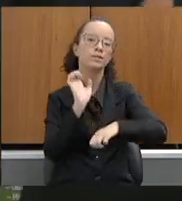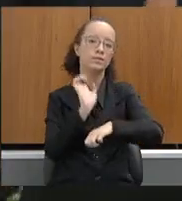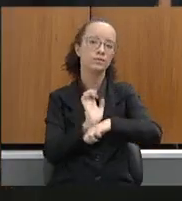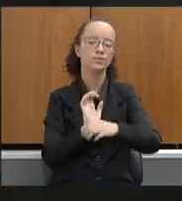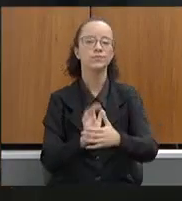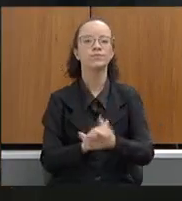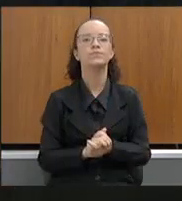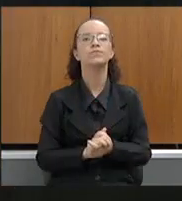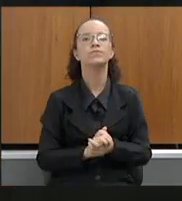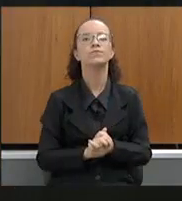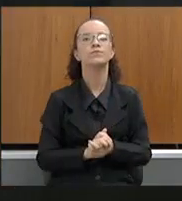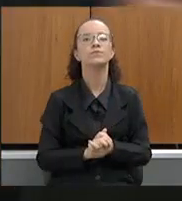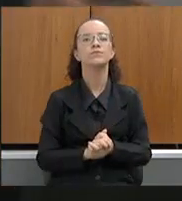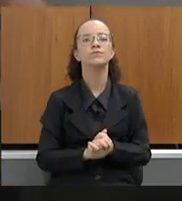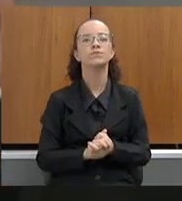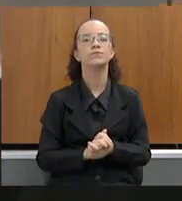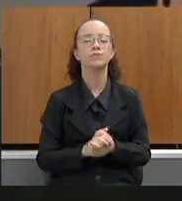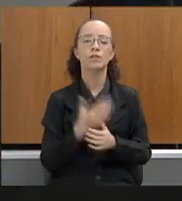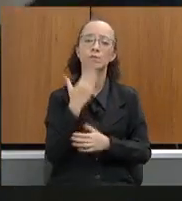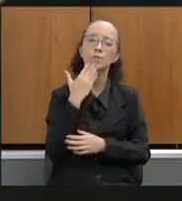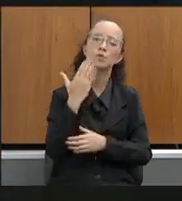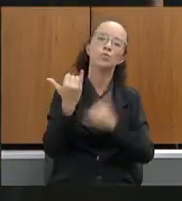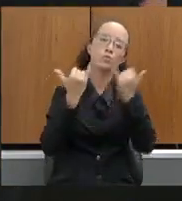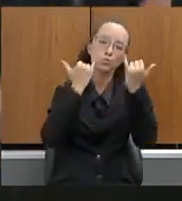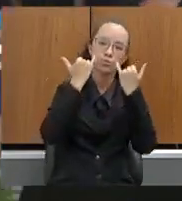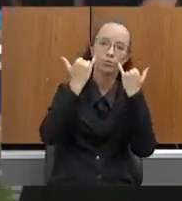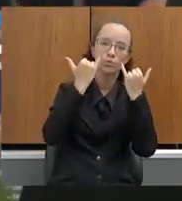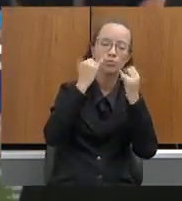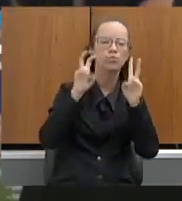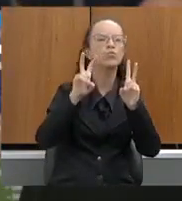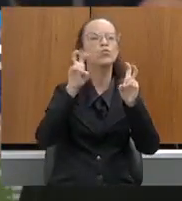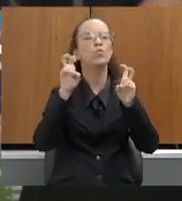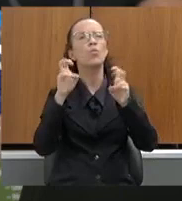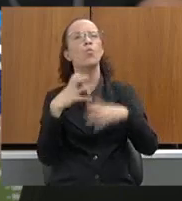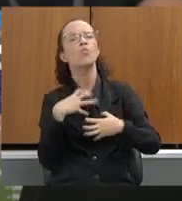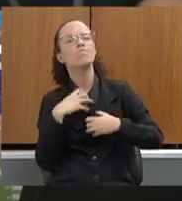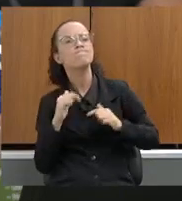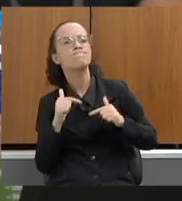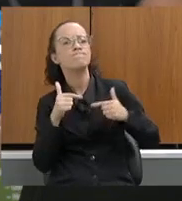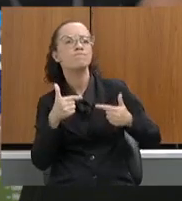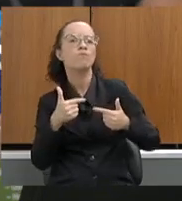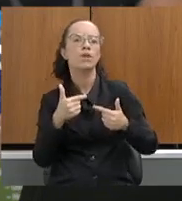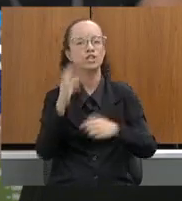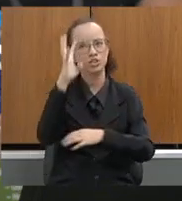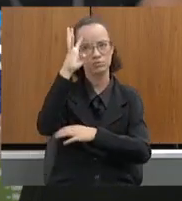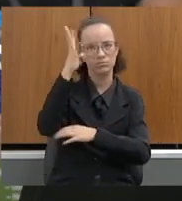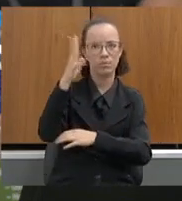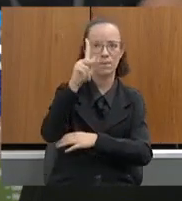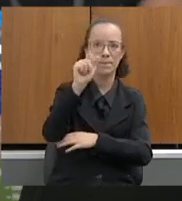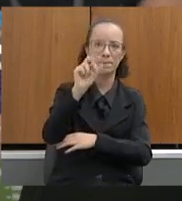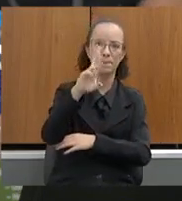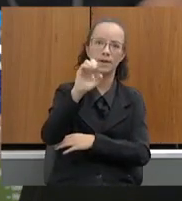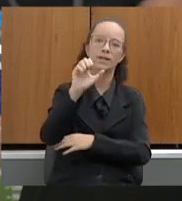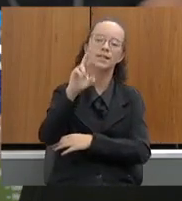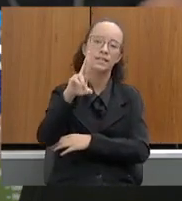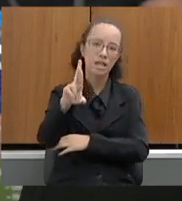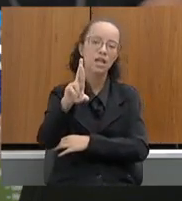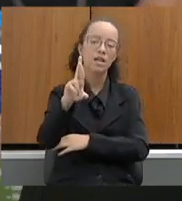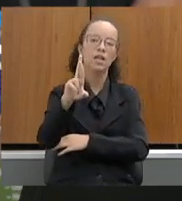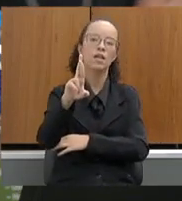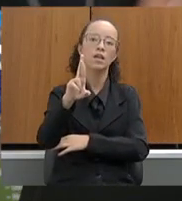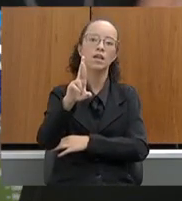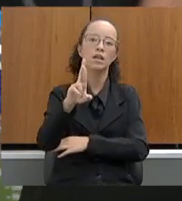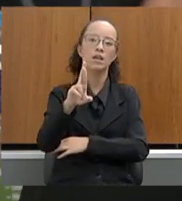Fundamentação de sua decisão para pedido de informação sobre a motivação e a fundamentação de sua decisão sobre o parecer elaborado pelo atual subintendente da Supran,